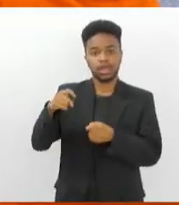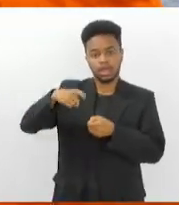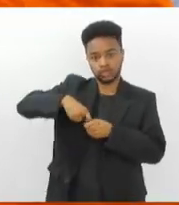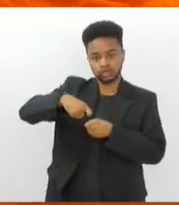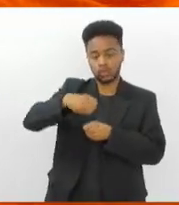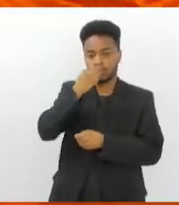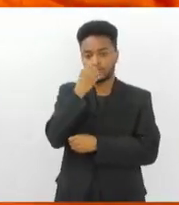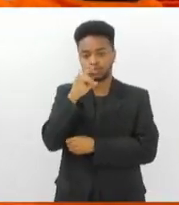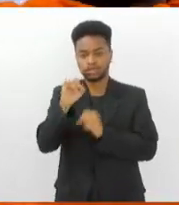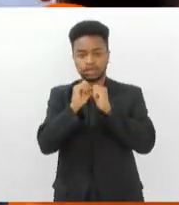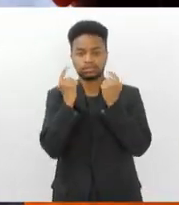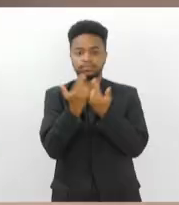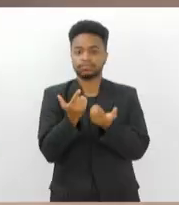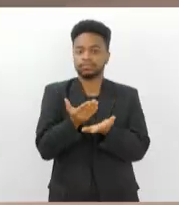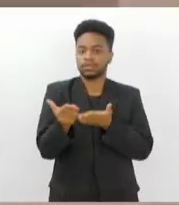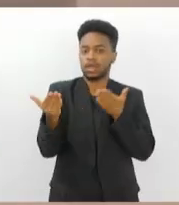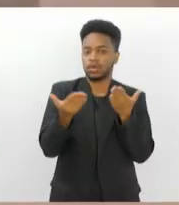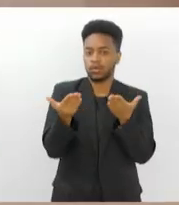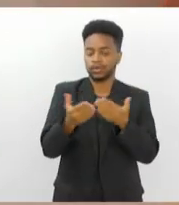Bom Dia Alerj começa agora.